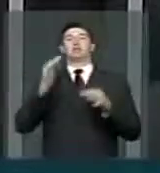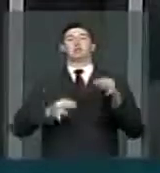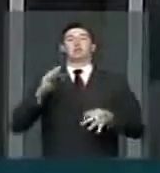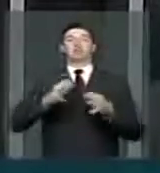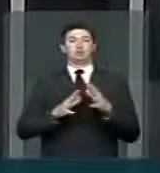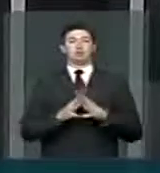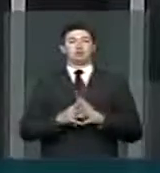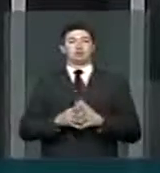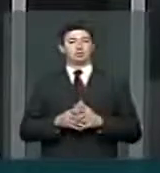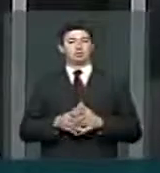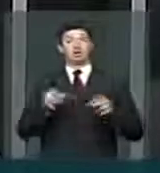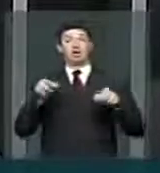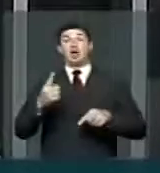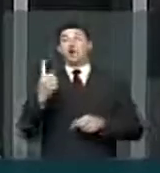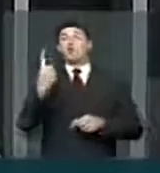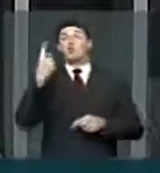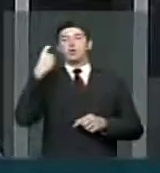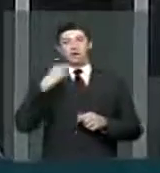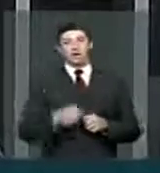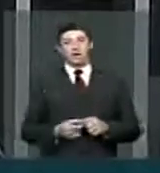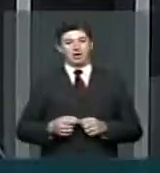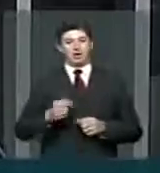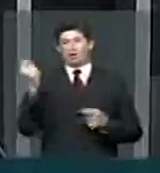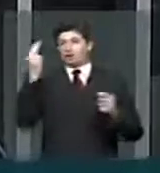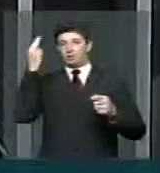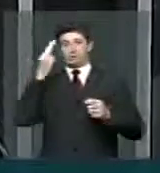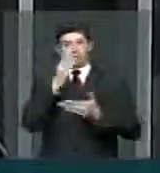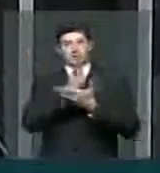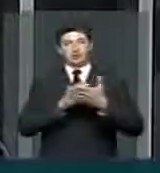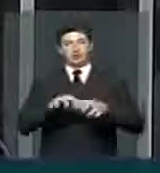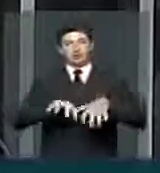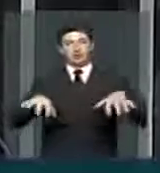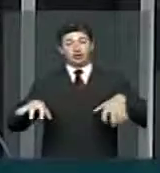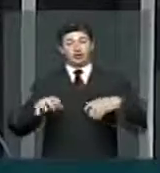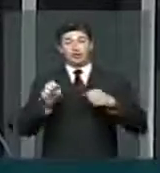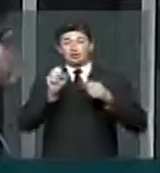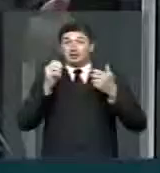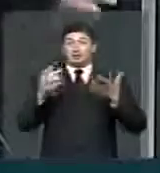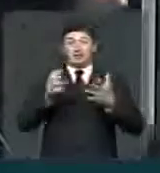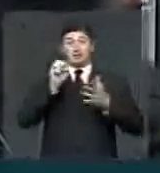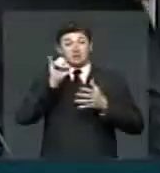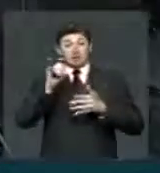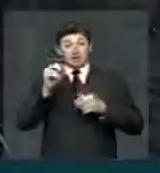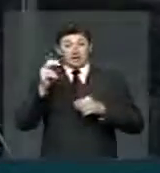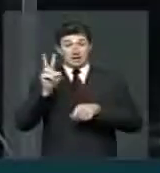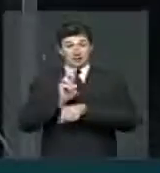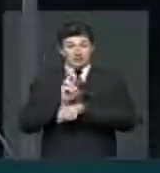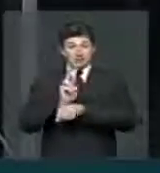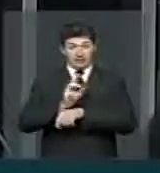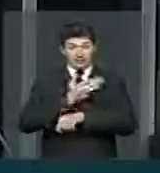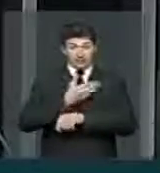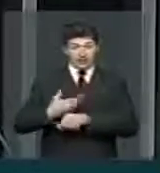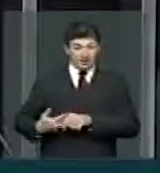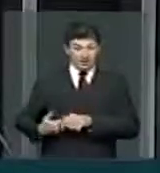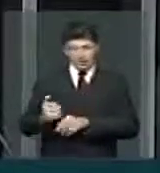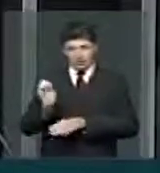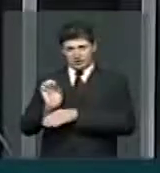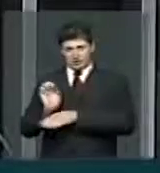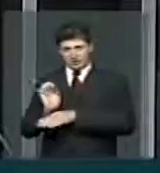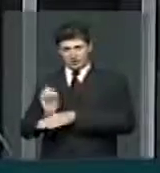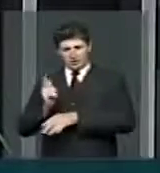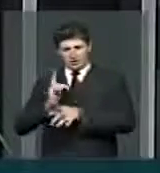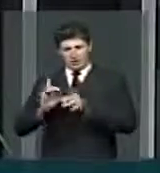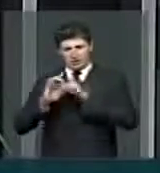Ela é una e indivisível. Logo, se as defensorias públicas estaduais